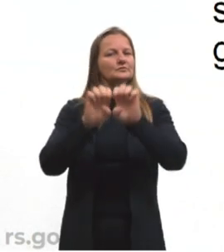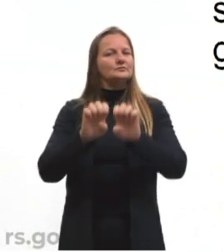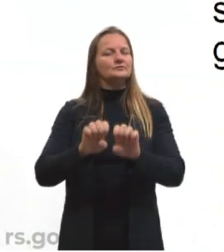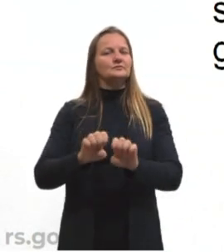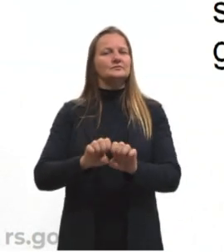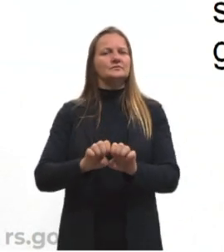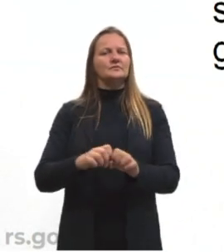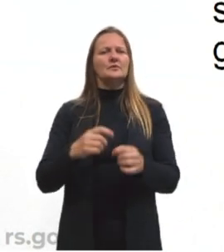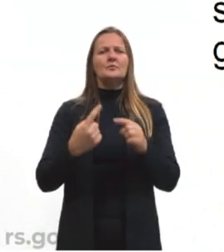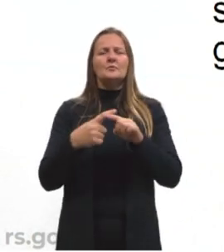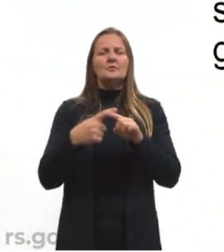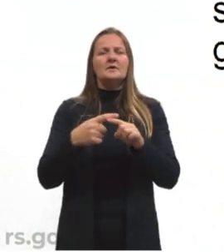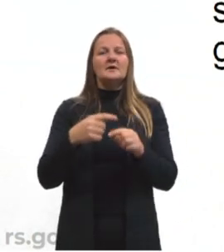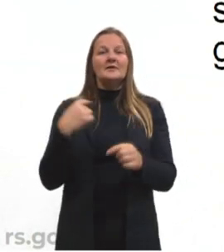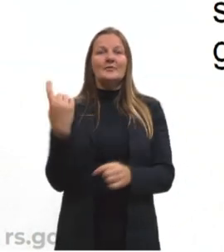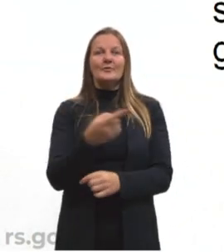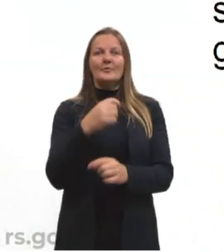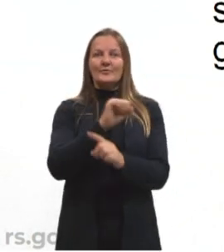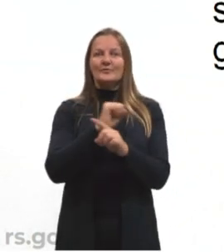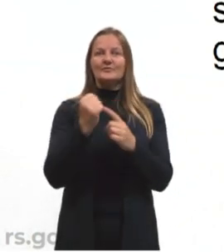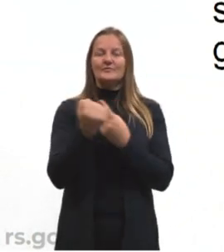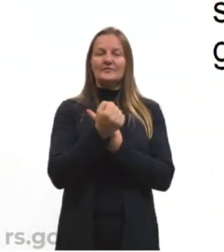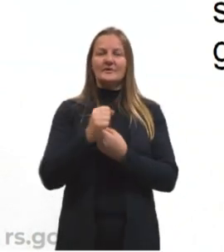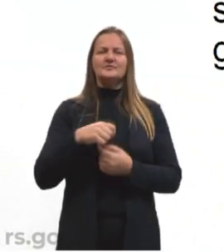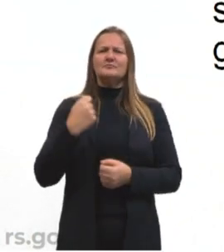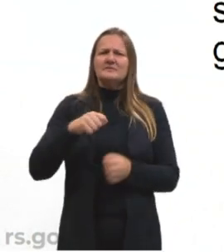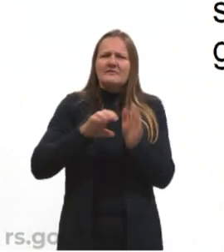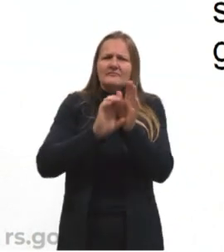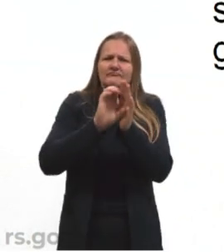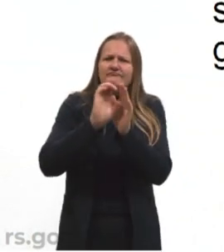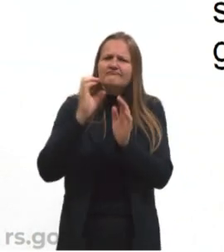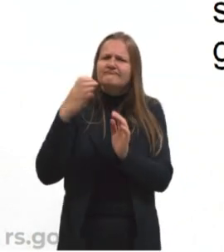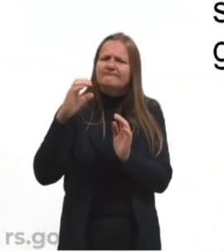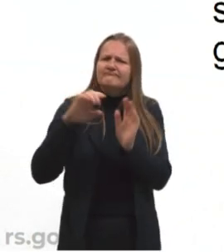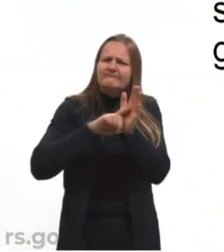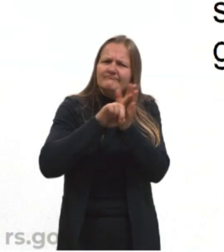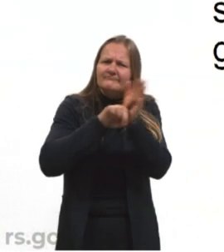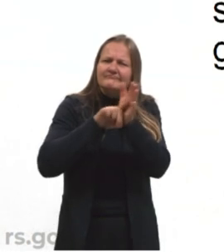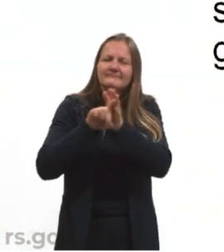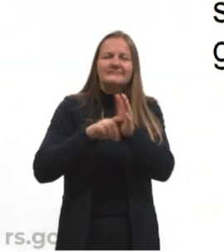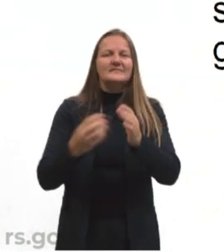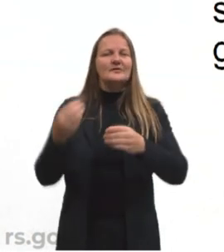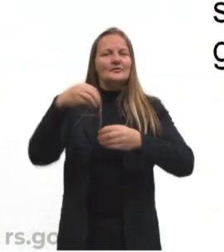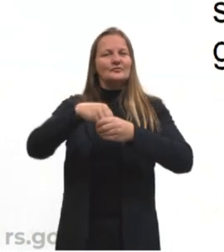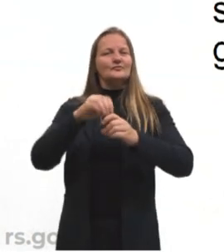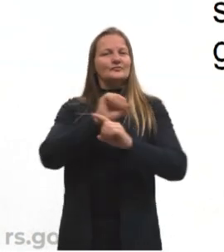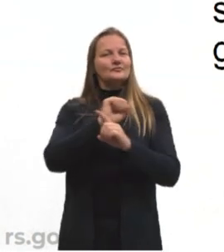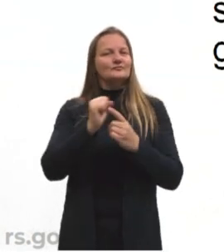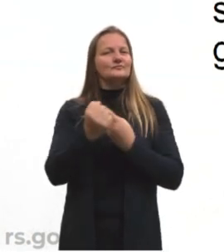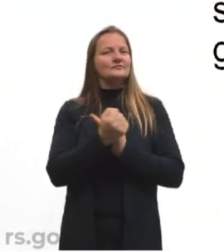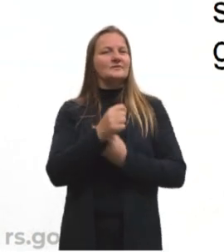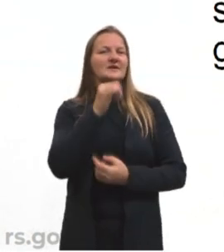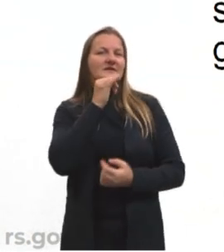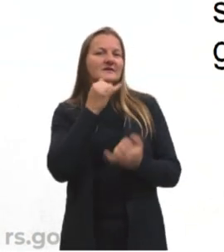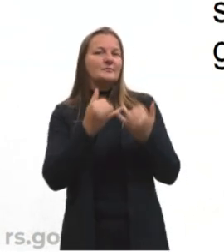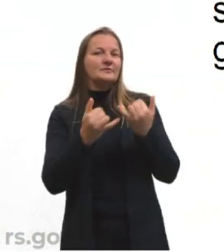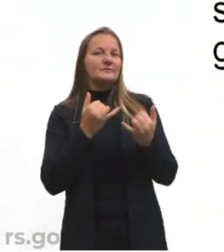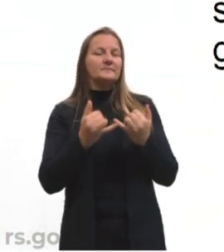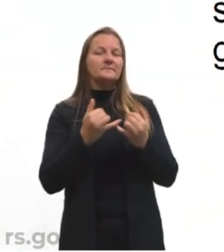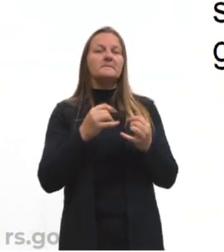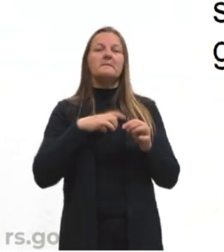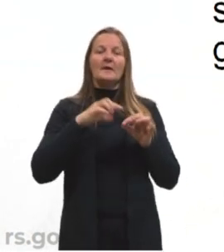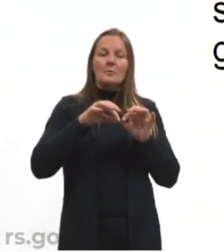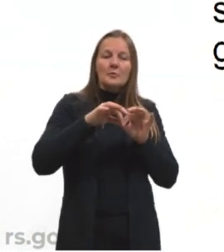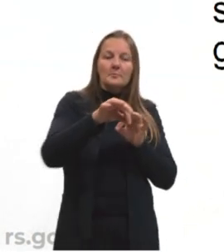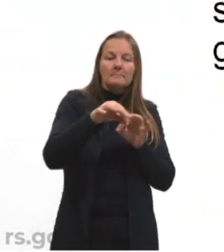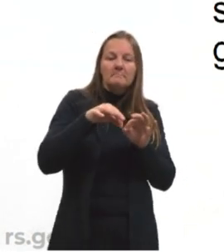para suprir as demandas sociais e científicas da nossa sociedade, tendo como exemplo as grandezas